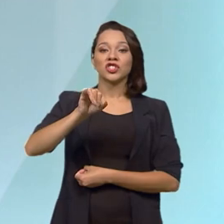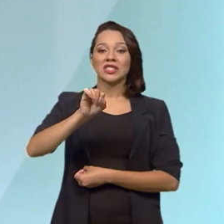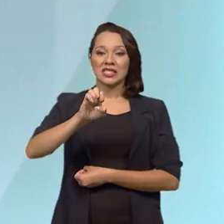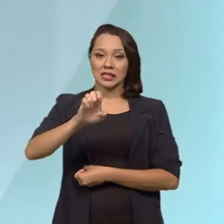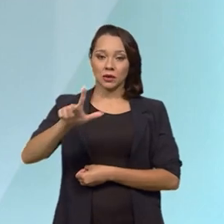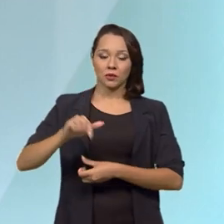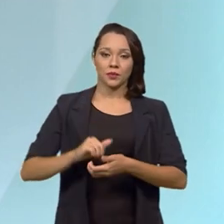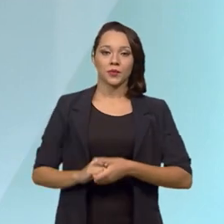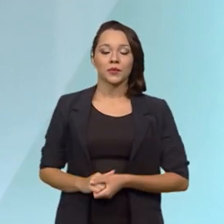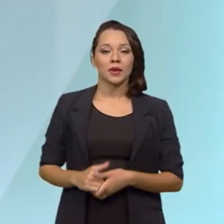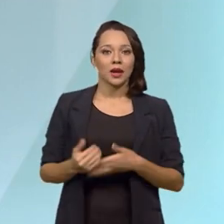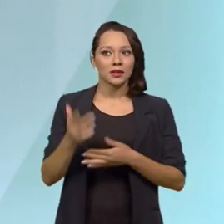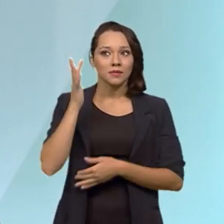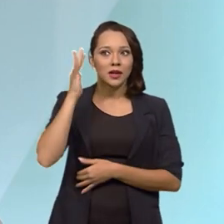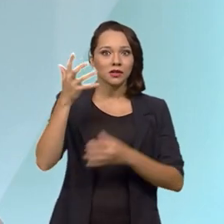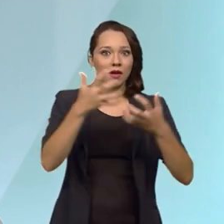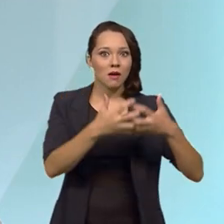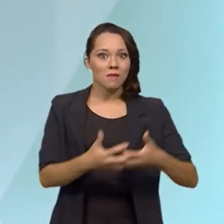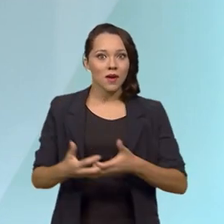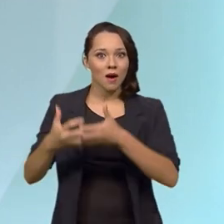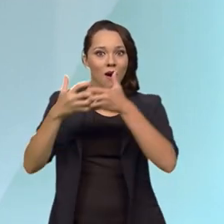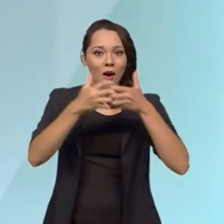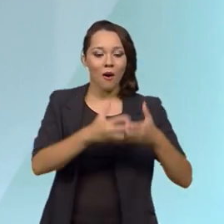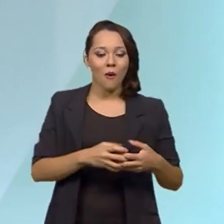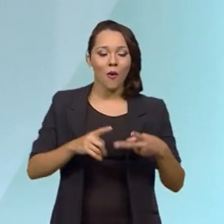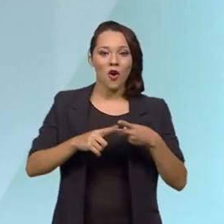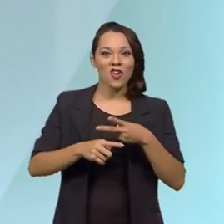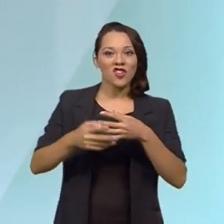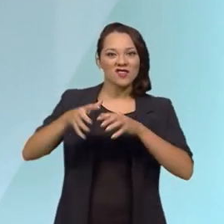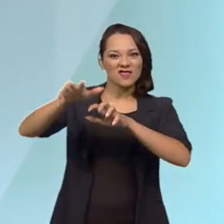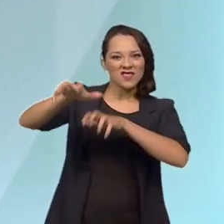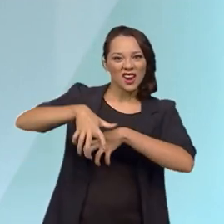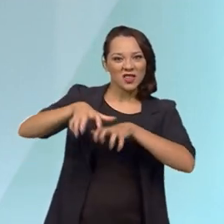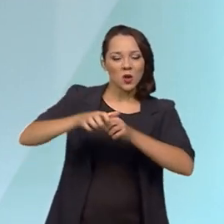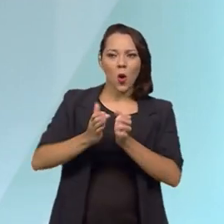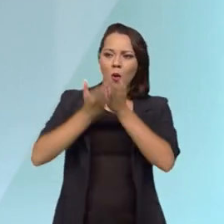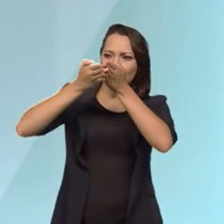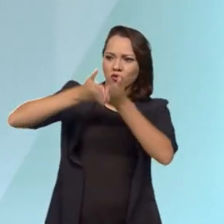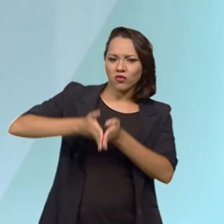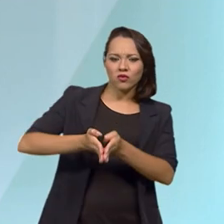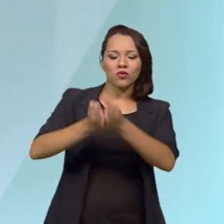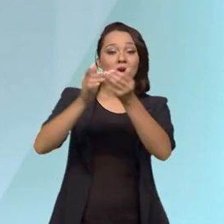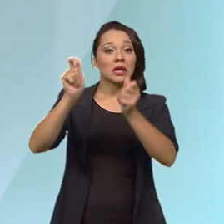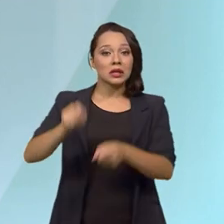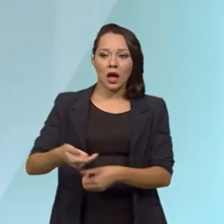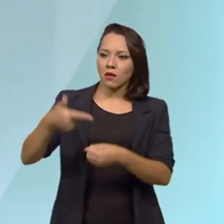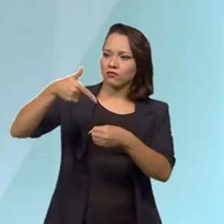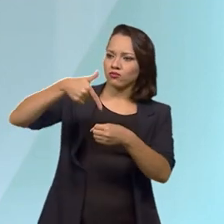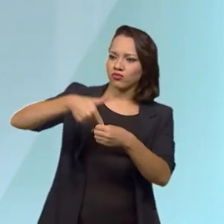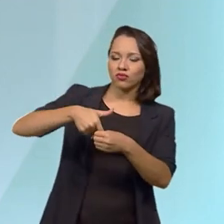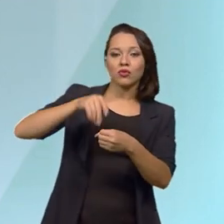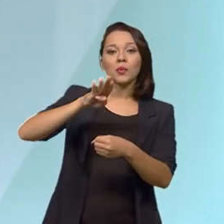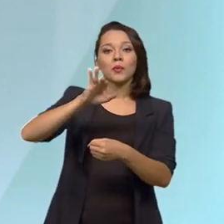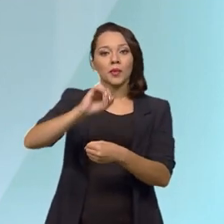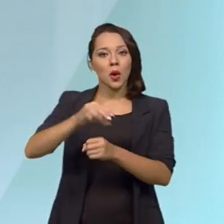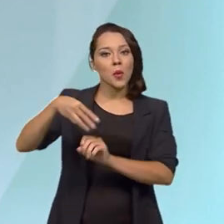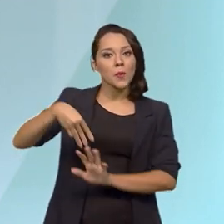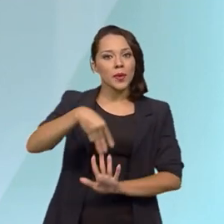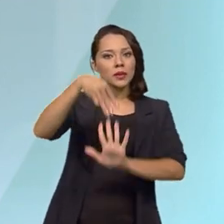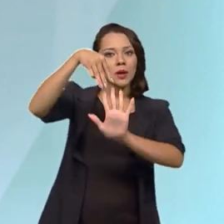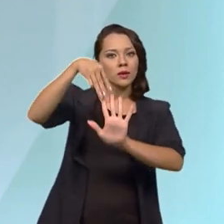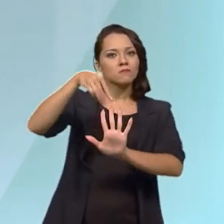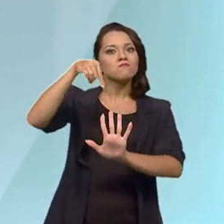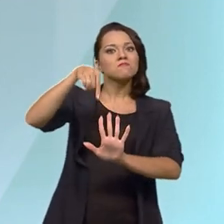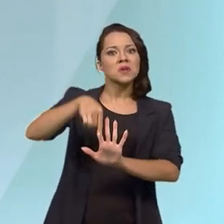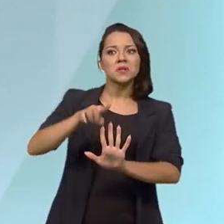pesados. Imagina caminhões, imagina tratores, embarcações que podem ser movidas a biometano. Isso é